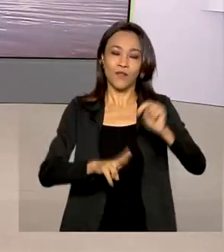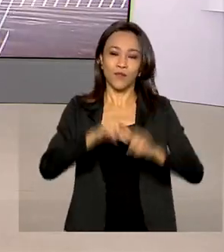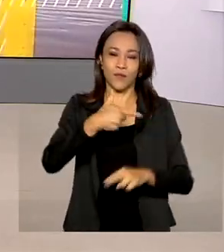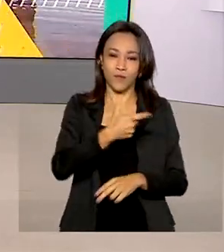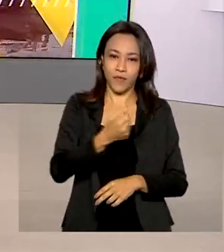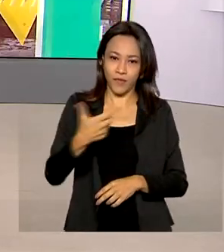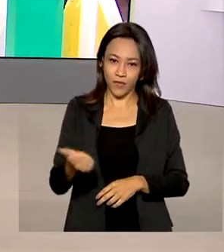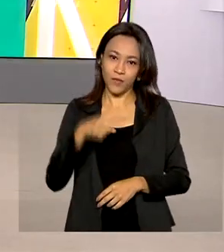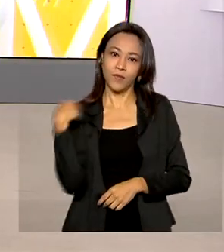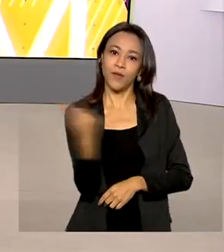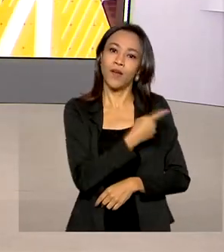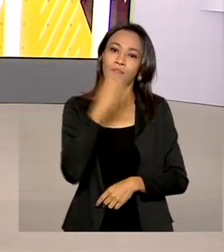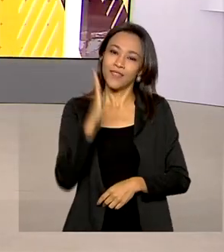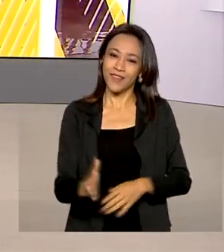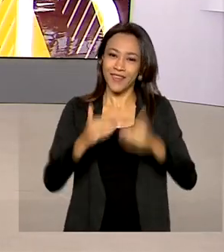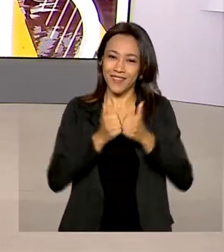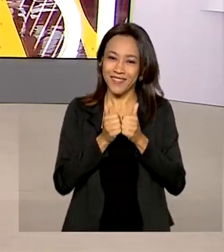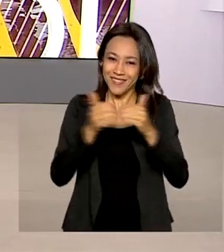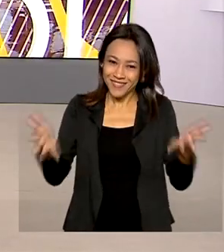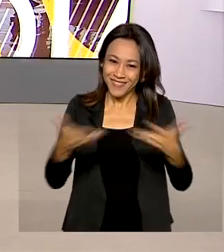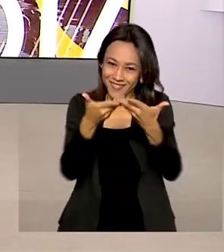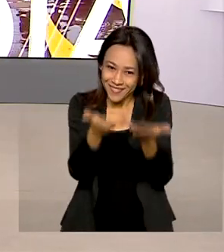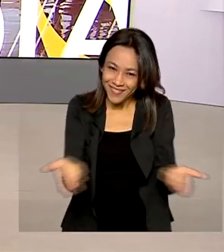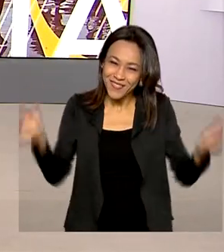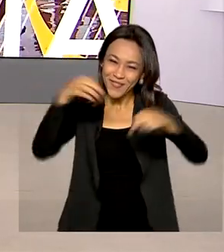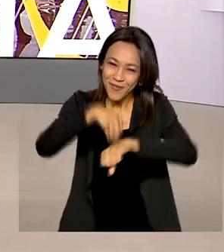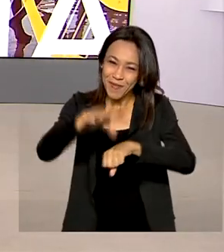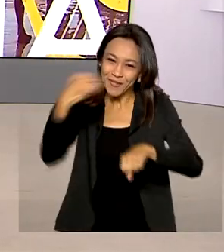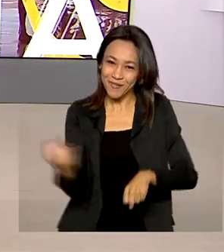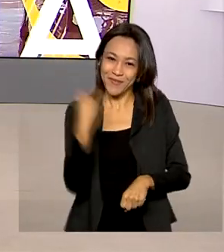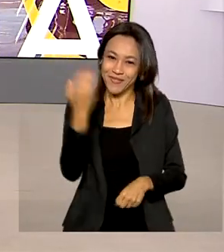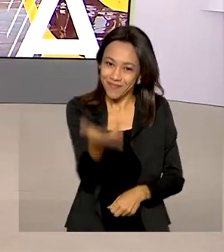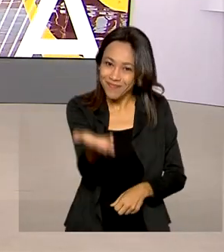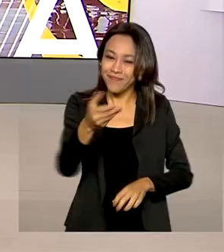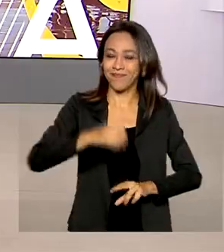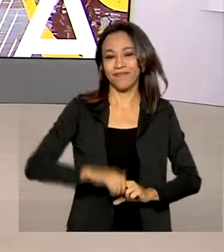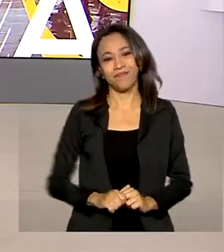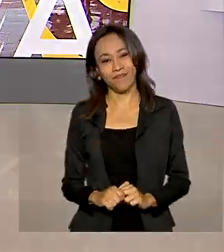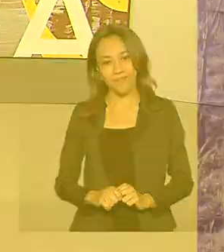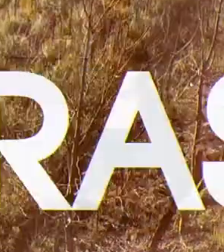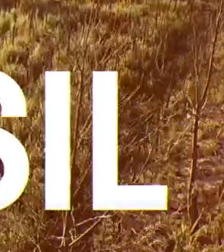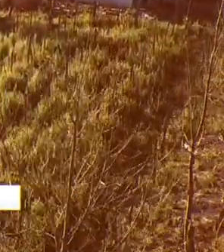2021, o Brasil em Dia já está no ar com informações importantes pra você.